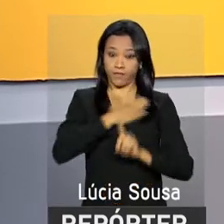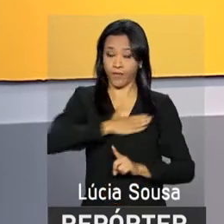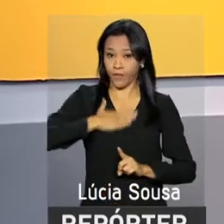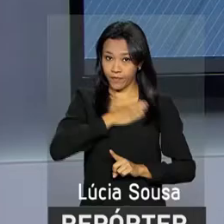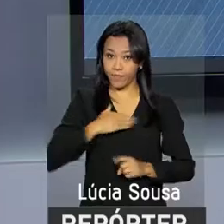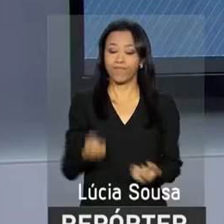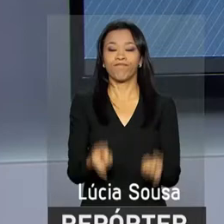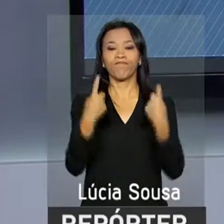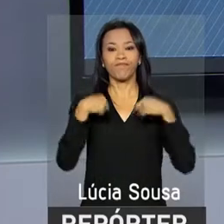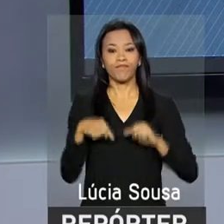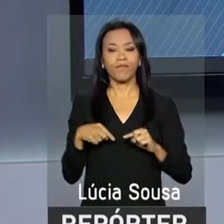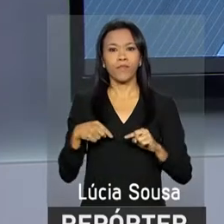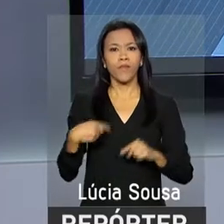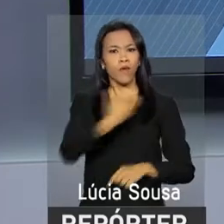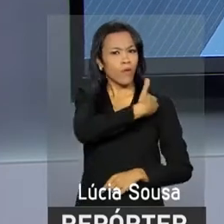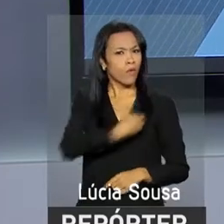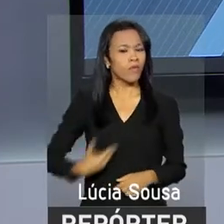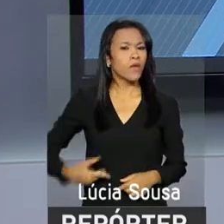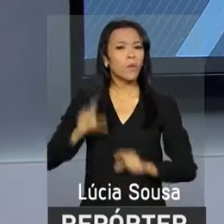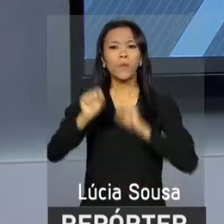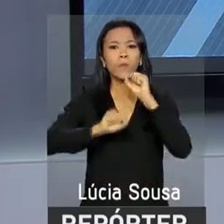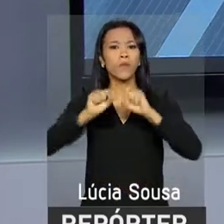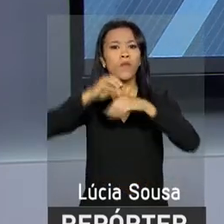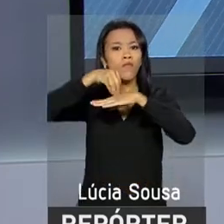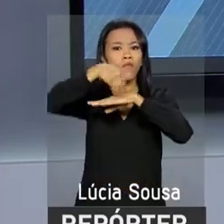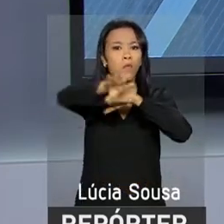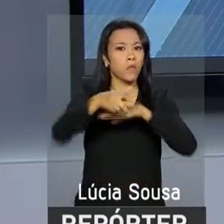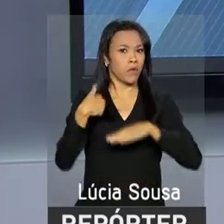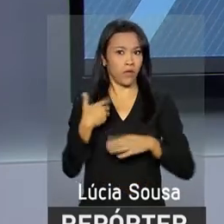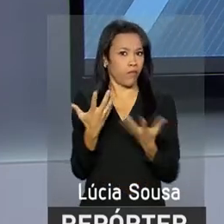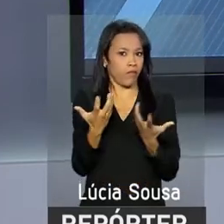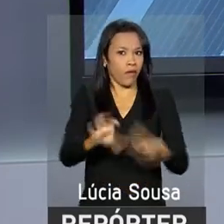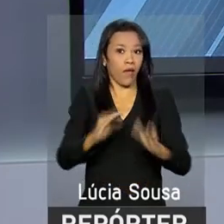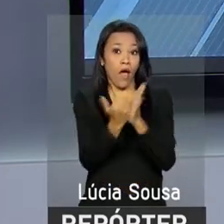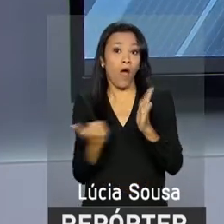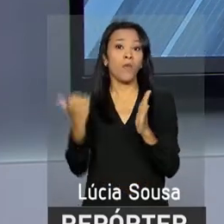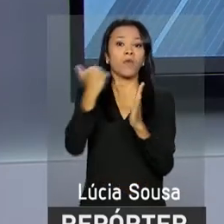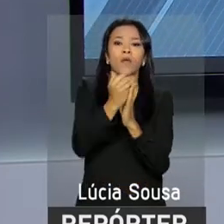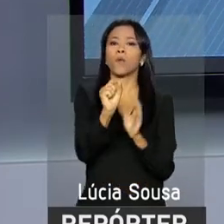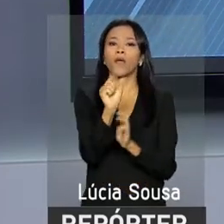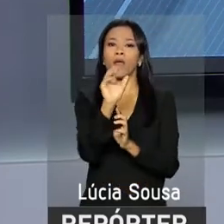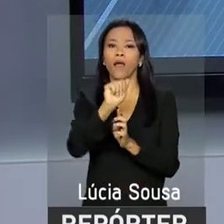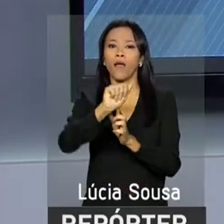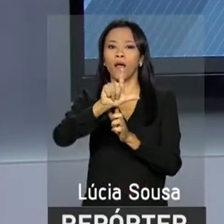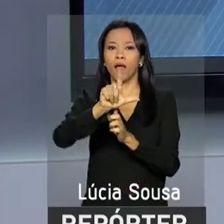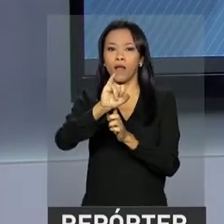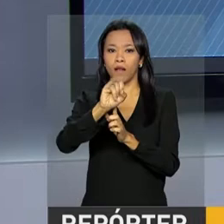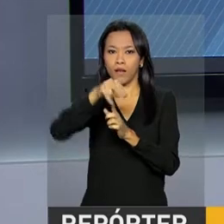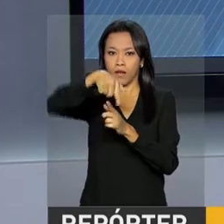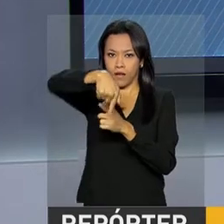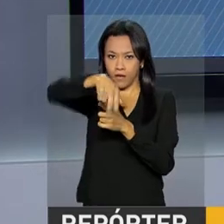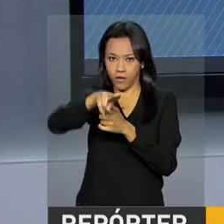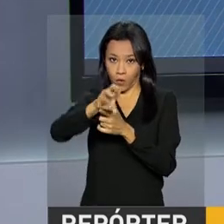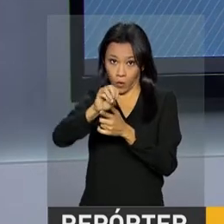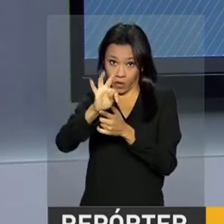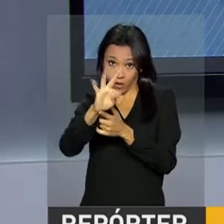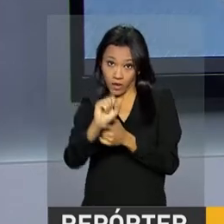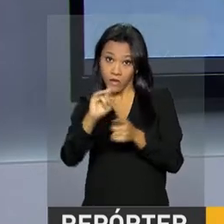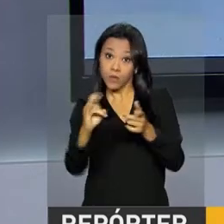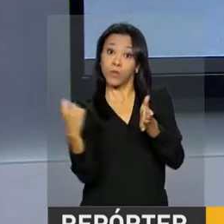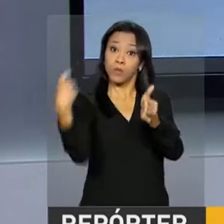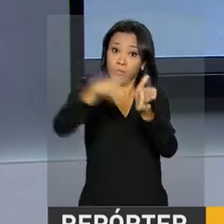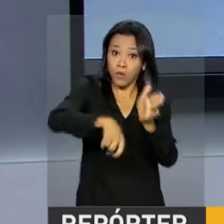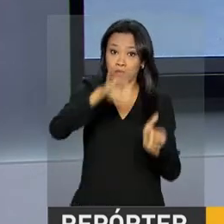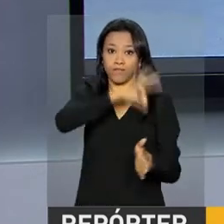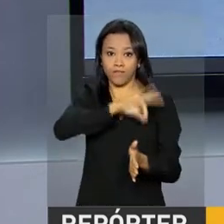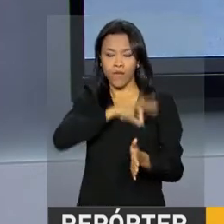agosto. O governo informou que não pretende aumentar a alíquota do imposto de renda. Vamos então ao Palácio do Planalto